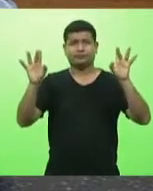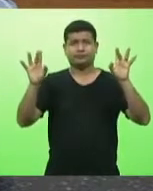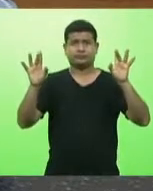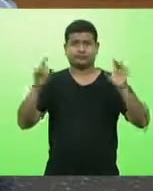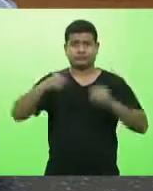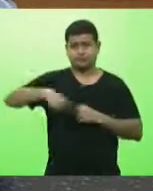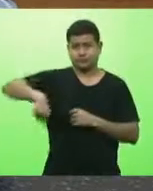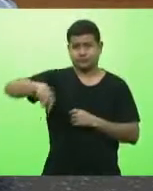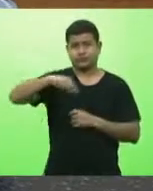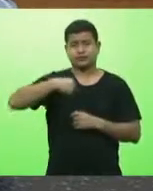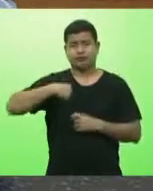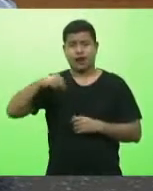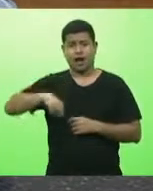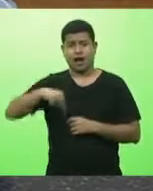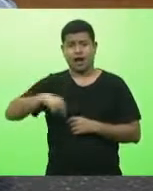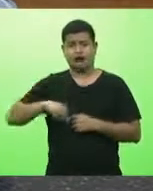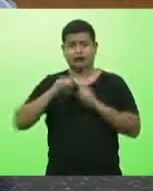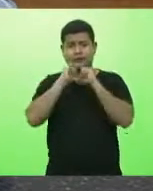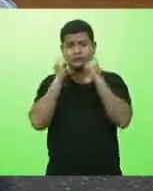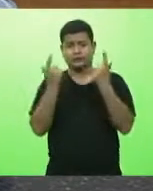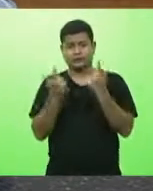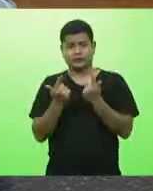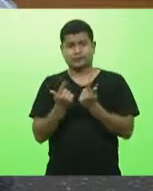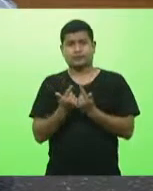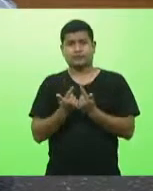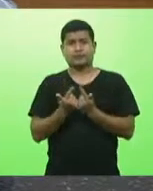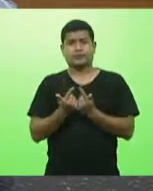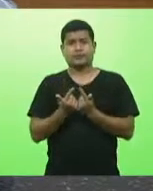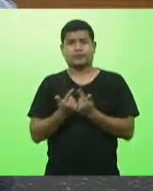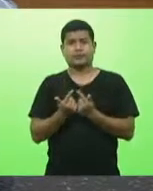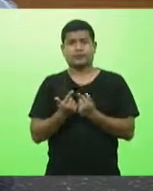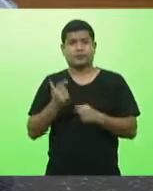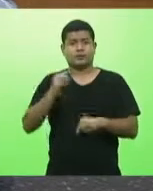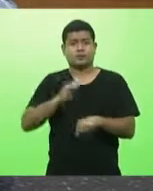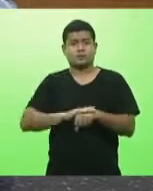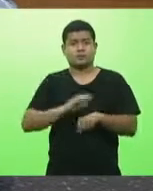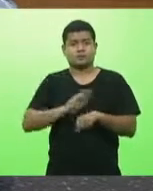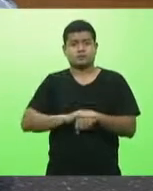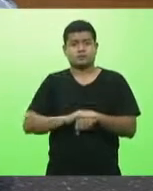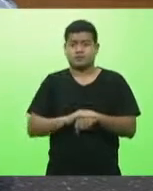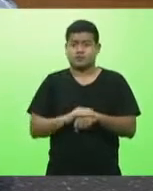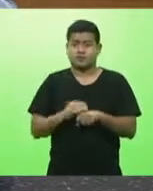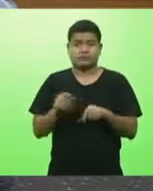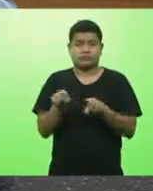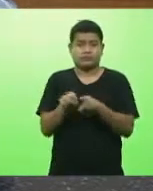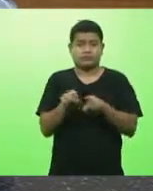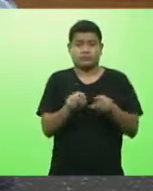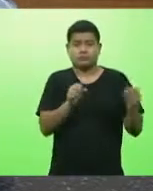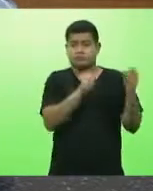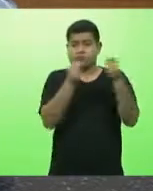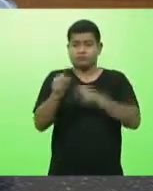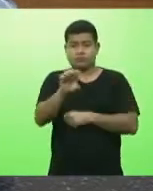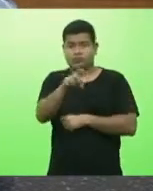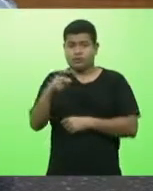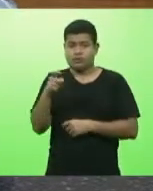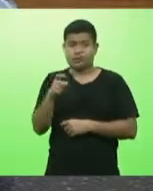que estamos aqui na Assembleia o poder executivo enfim todas as